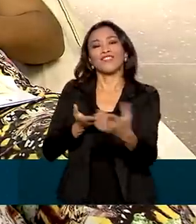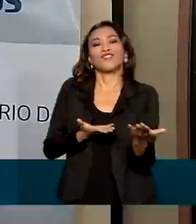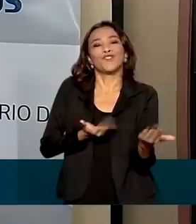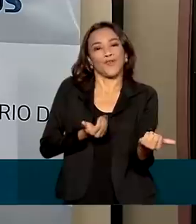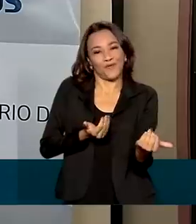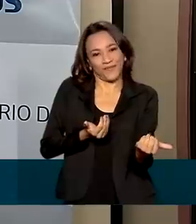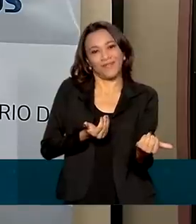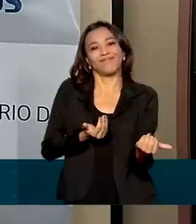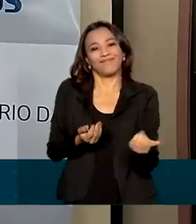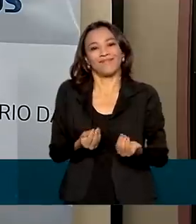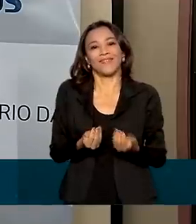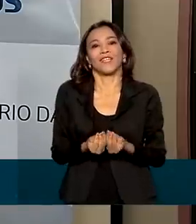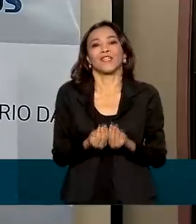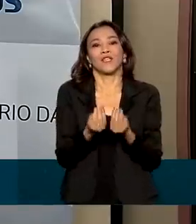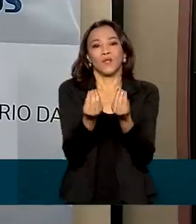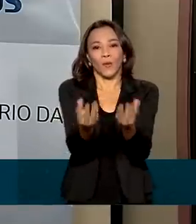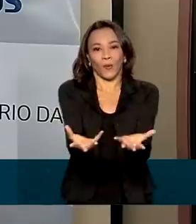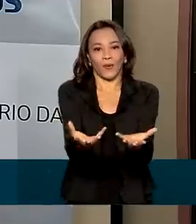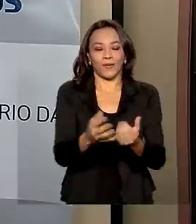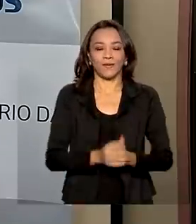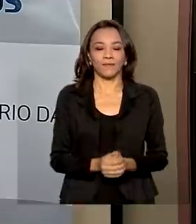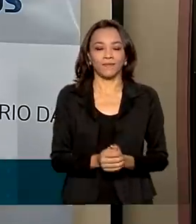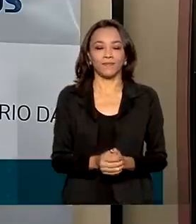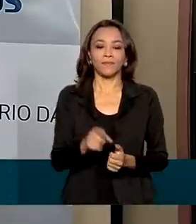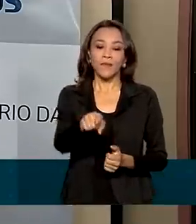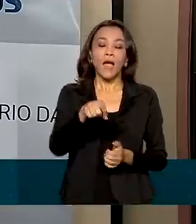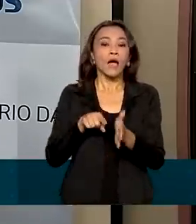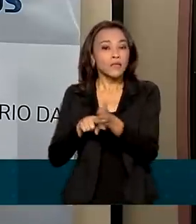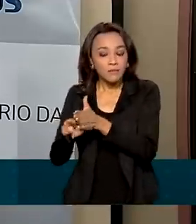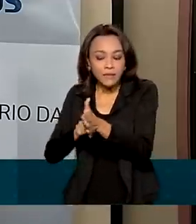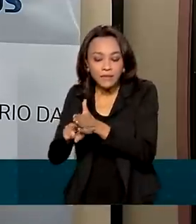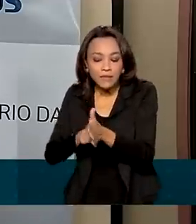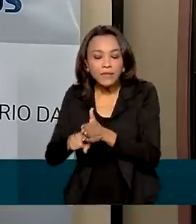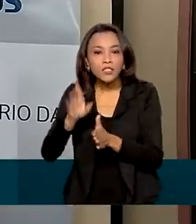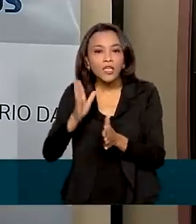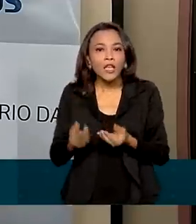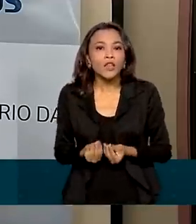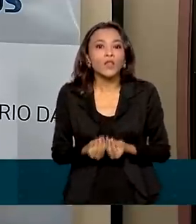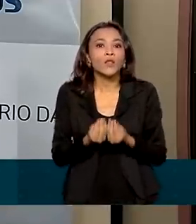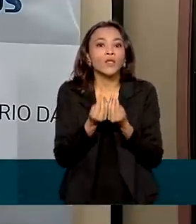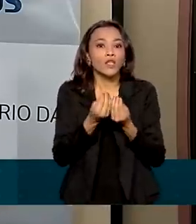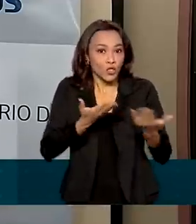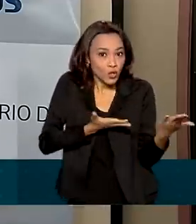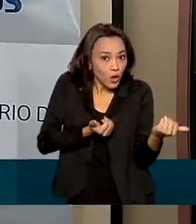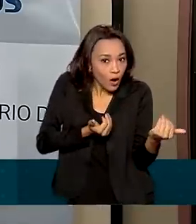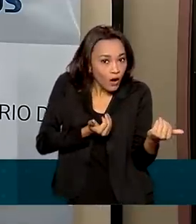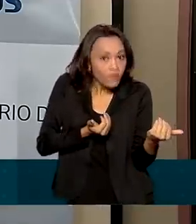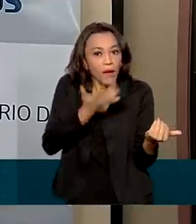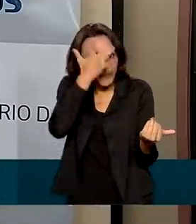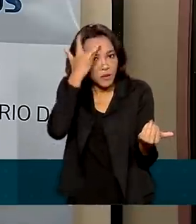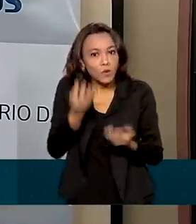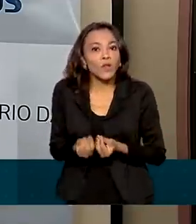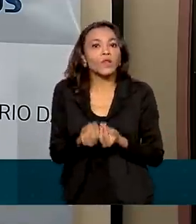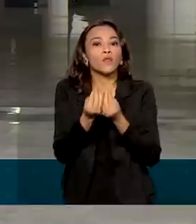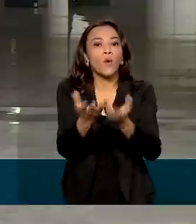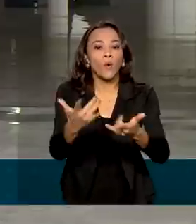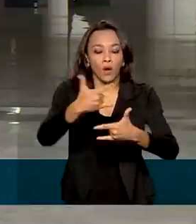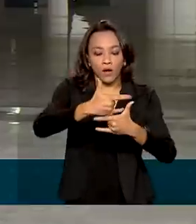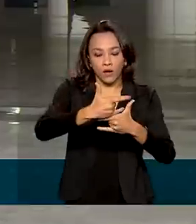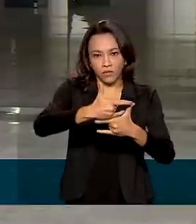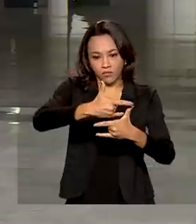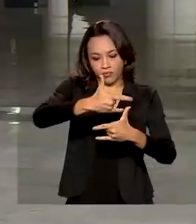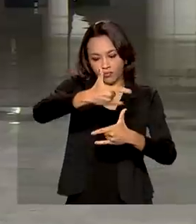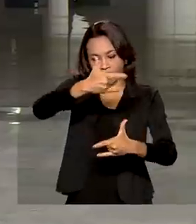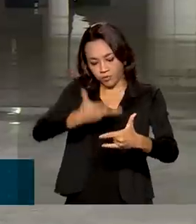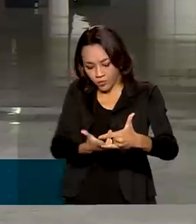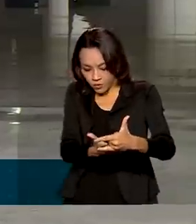jovem. Evidências científicas já demonstram que quanto mais jovem o doador, melhor o resultado do transplante para o paciente. Todos